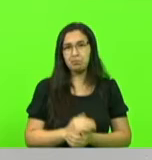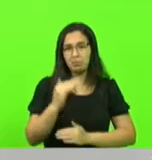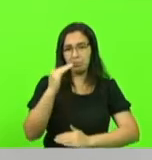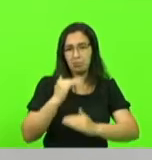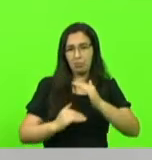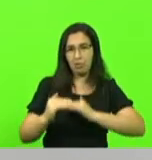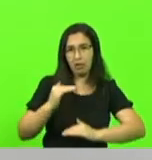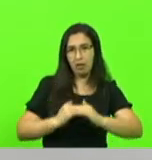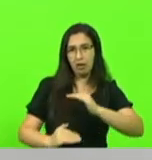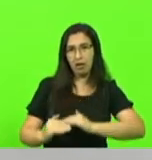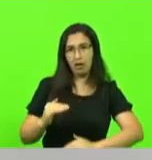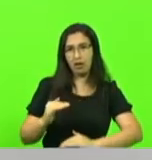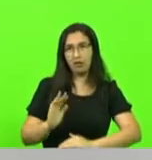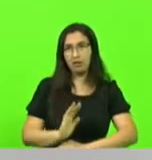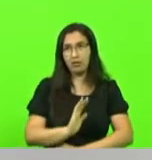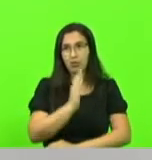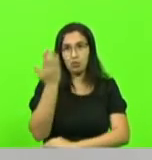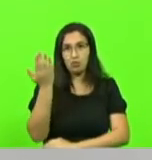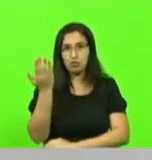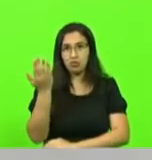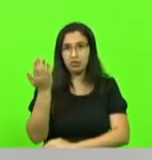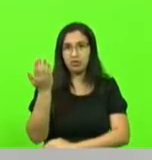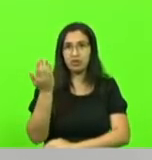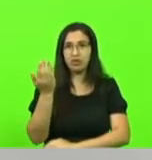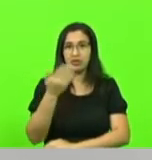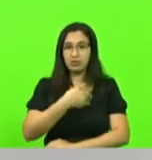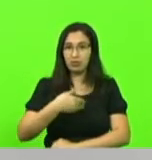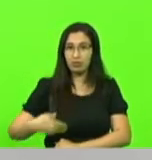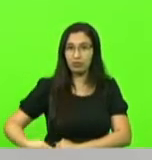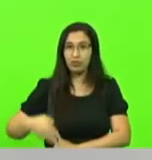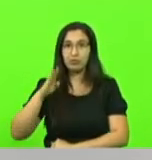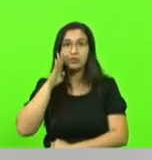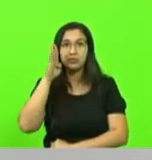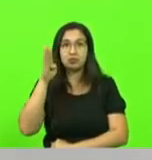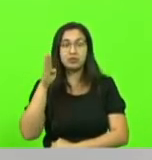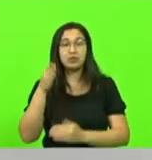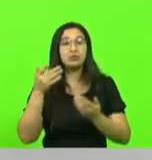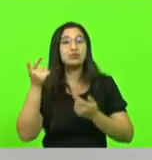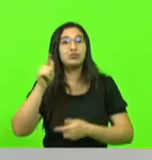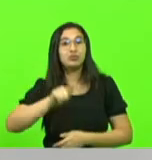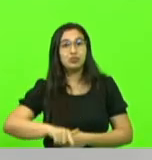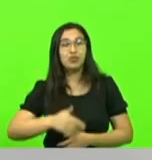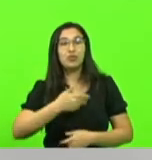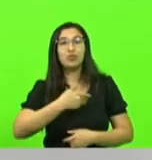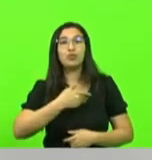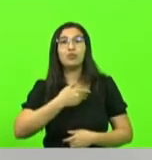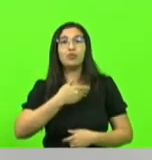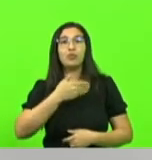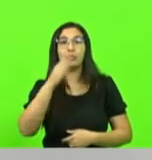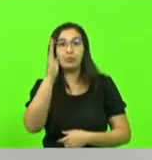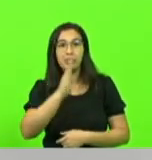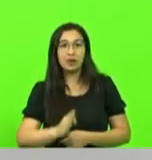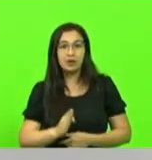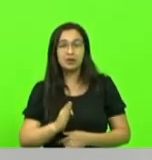causados por esse governo que estão colocando o Brasil mais uma vez no mapa da fome.